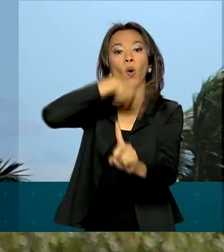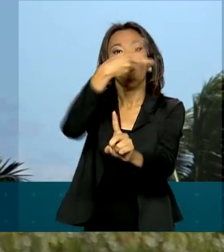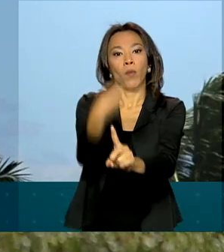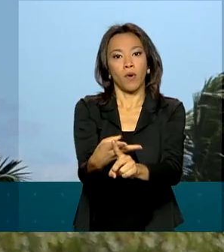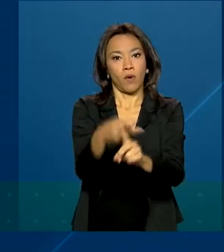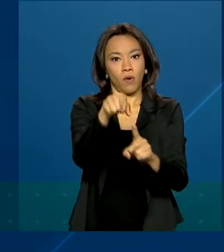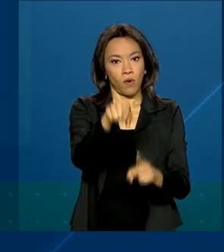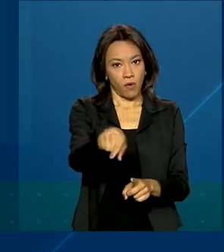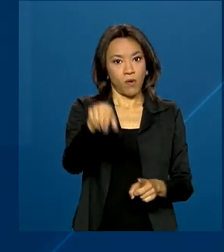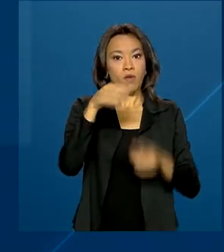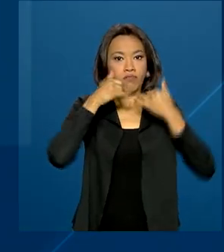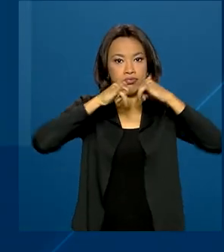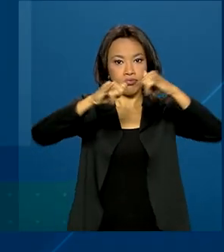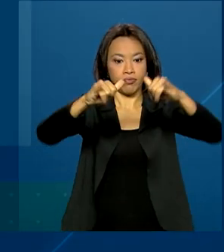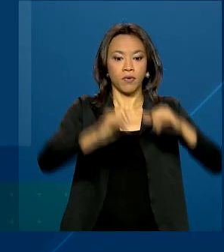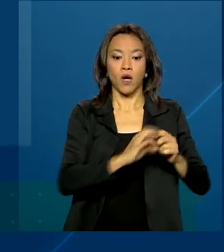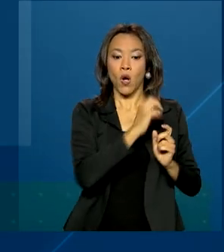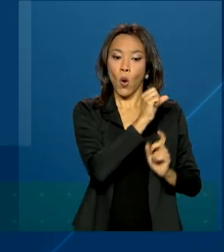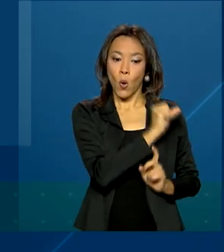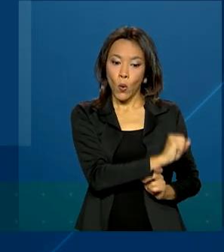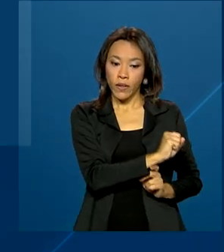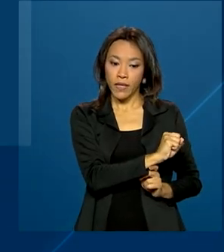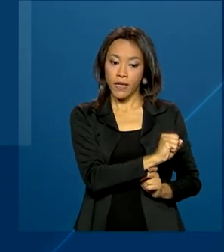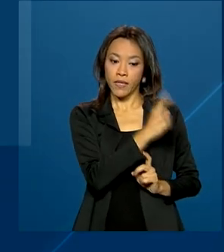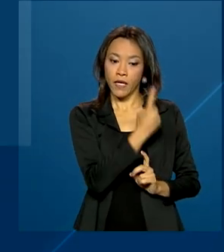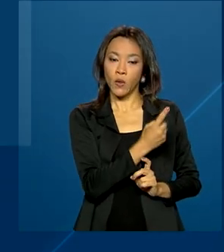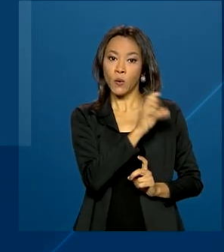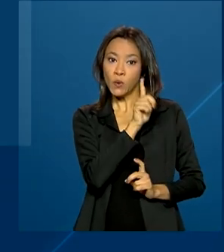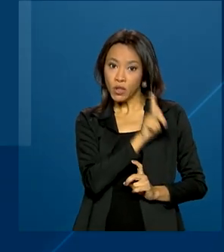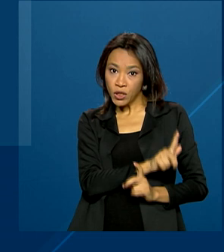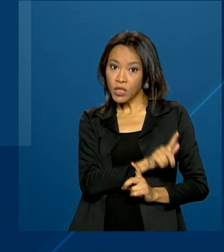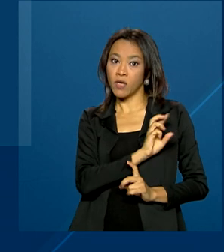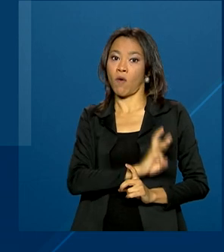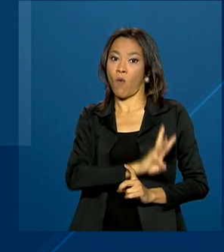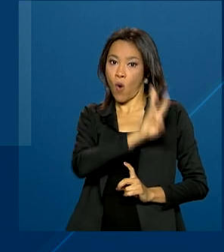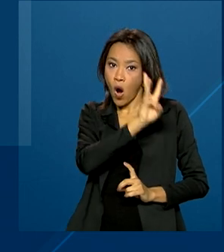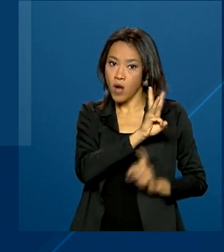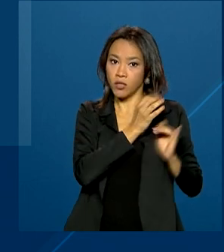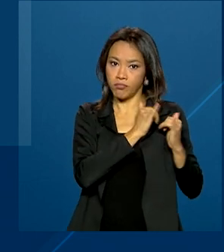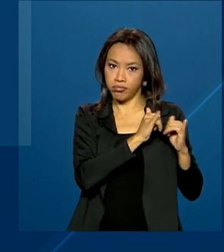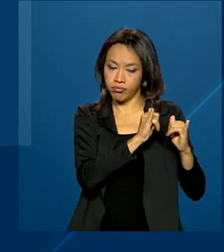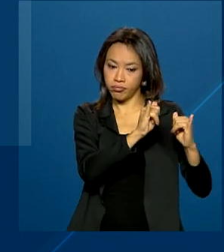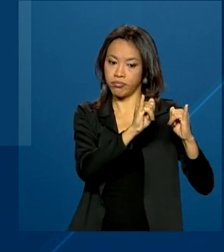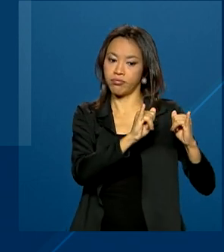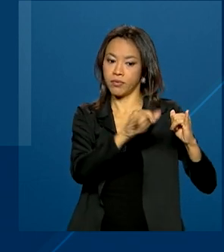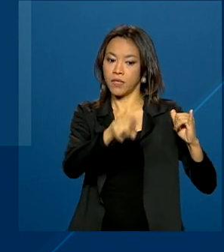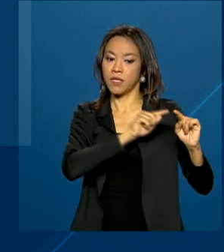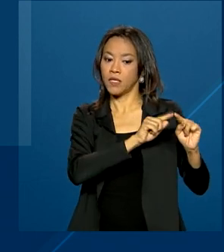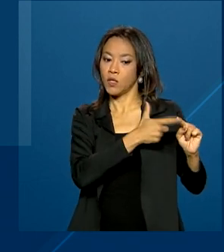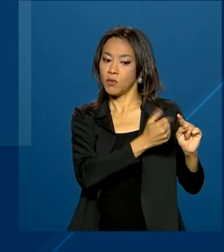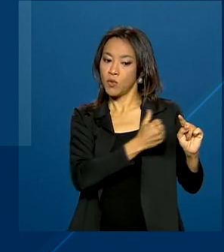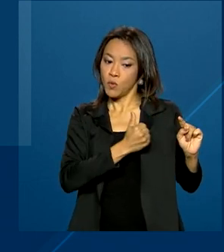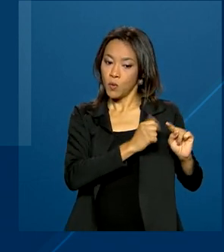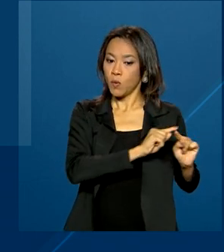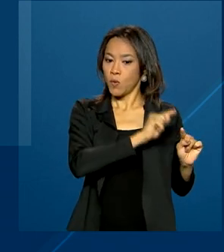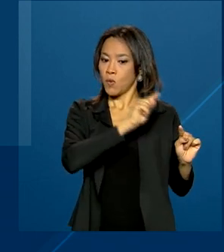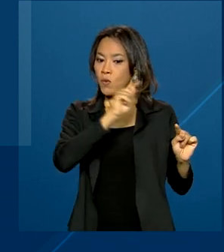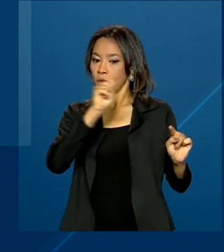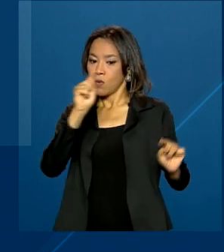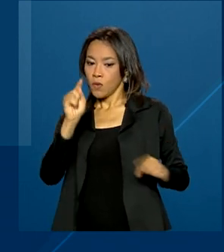instalada. Saltou de 81 gigawatts de capacidade instalada em 2001 para